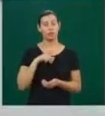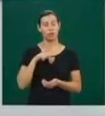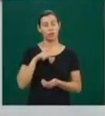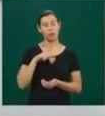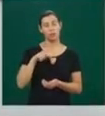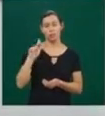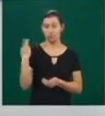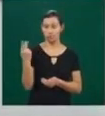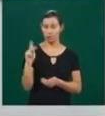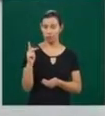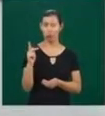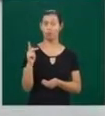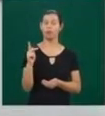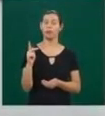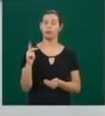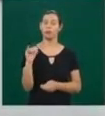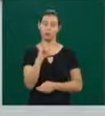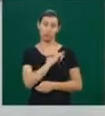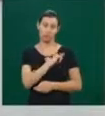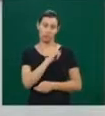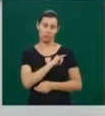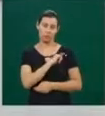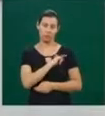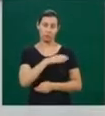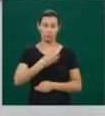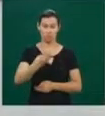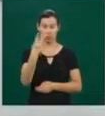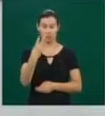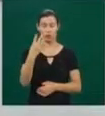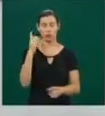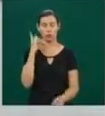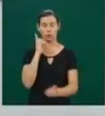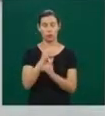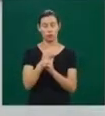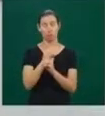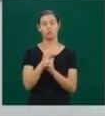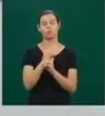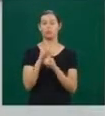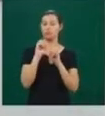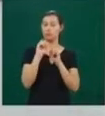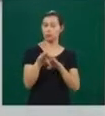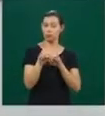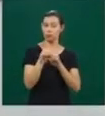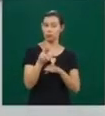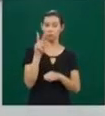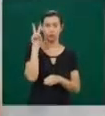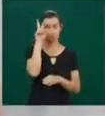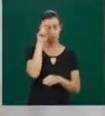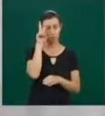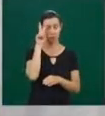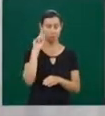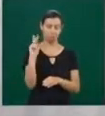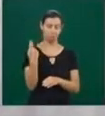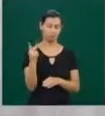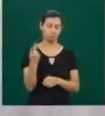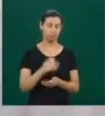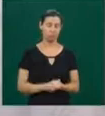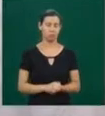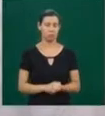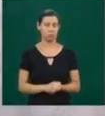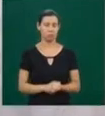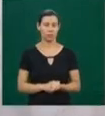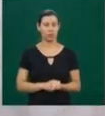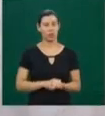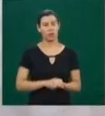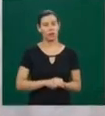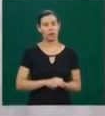Ensino de História. Como você pode participar e outras informações sobre o evento, nós vamos saber com Gislene Rodrigues. Olá Flávia, a todos que